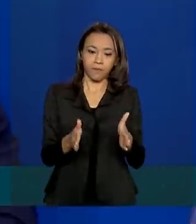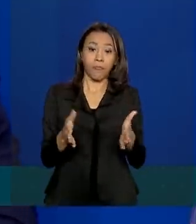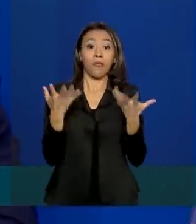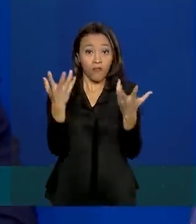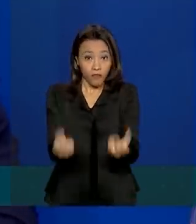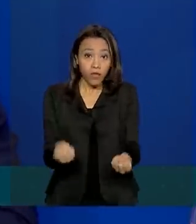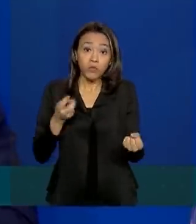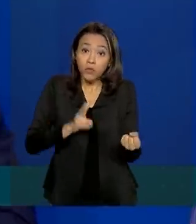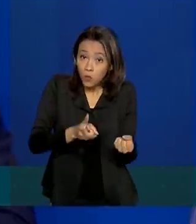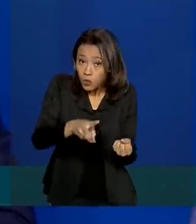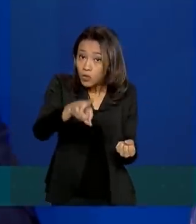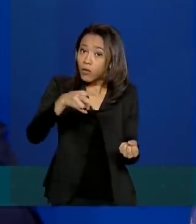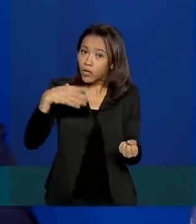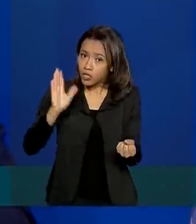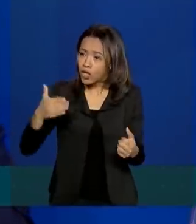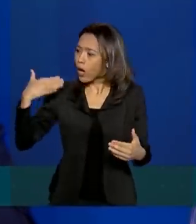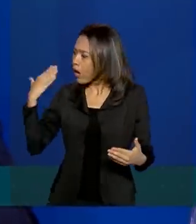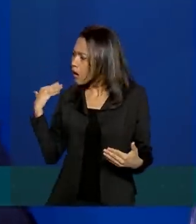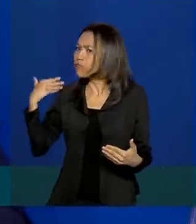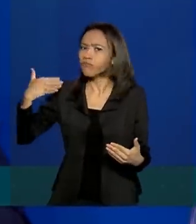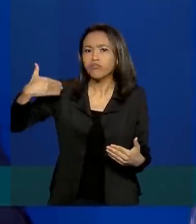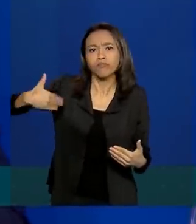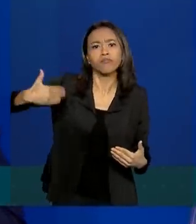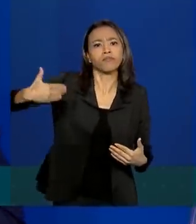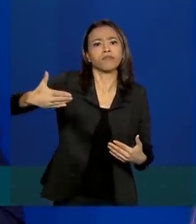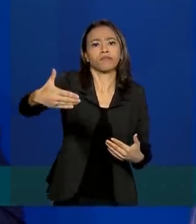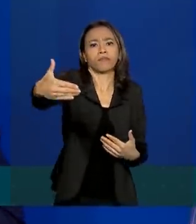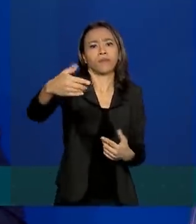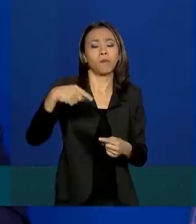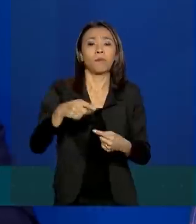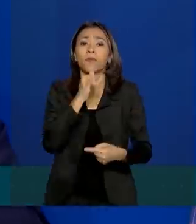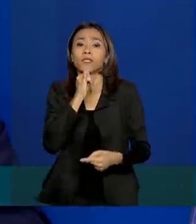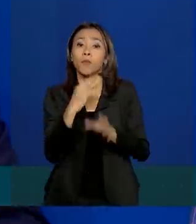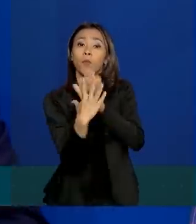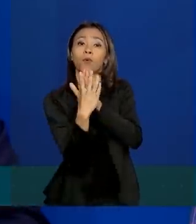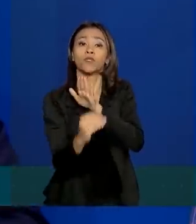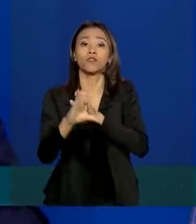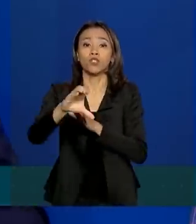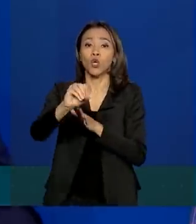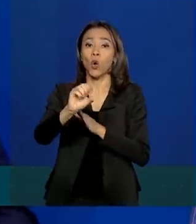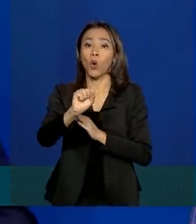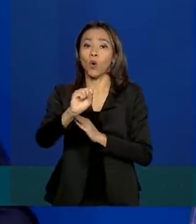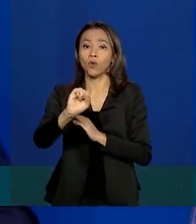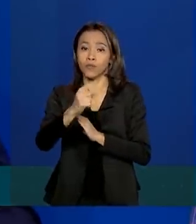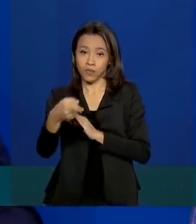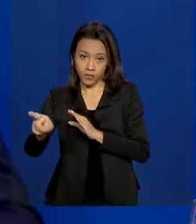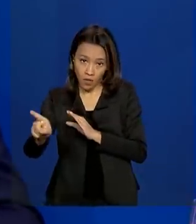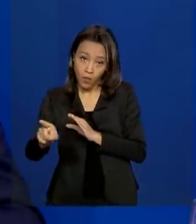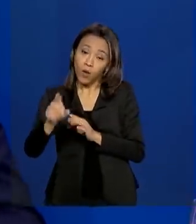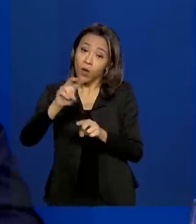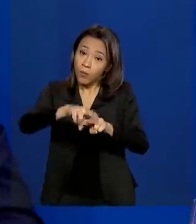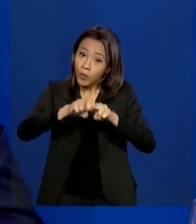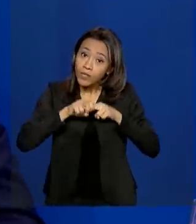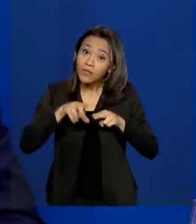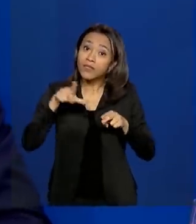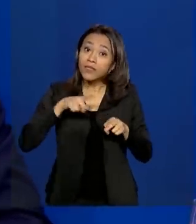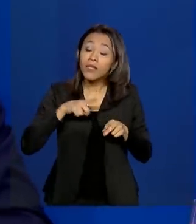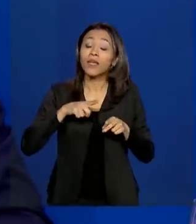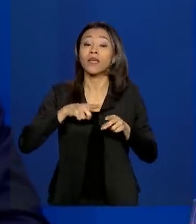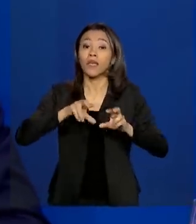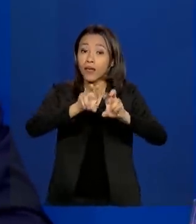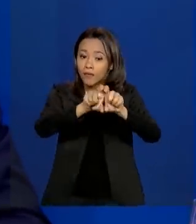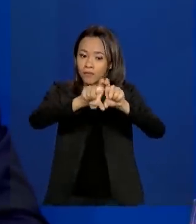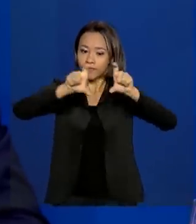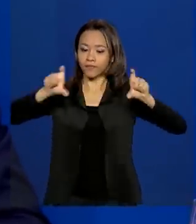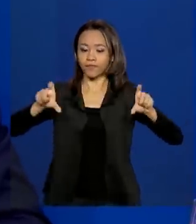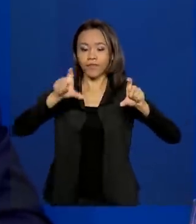coisas que já estavam andando, por exemplo, o vigoroso programa de concessões. E é por isso que tem a vertente do programa ordem, que é